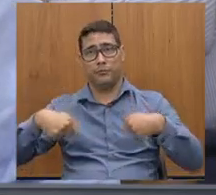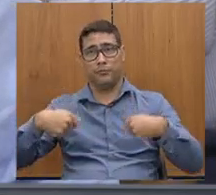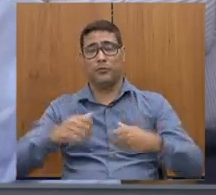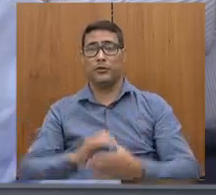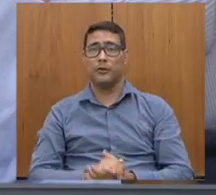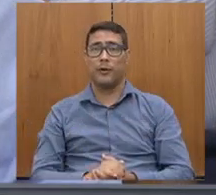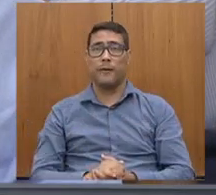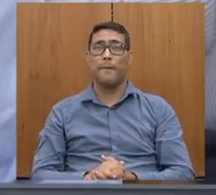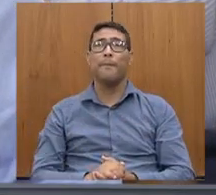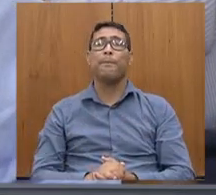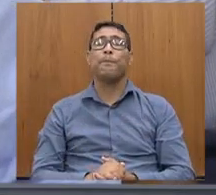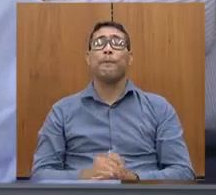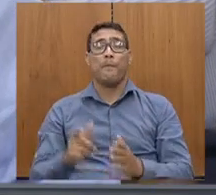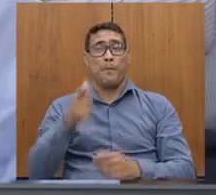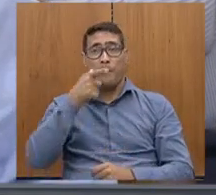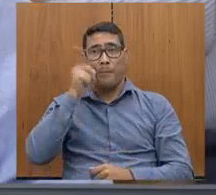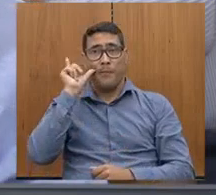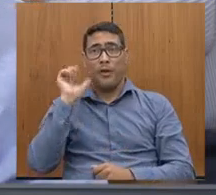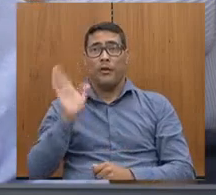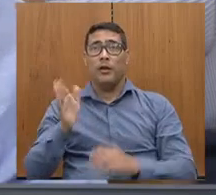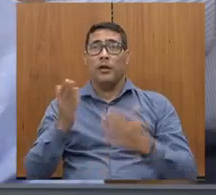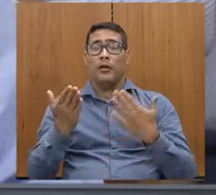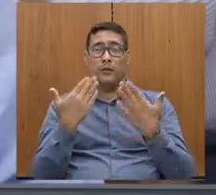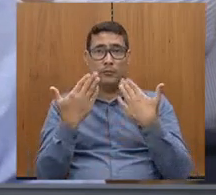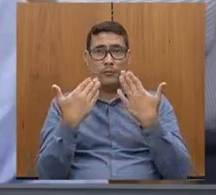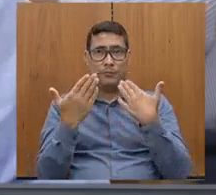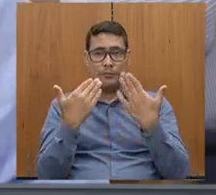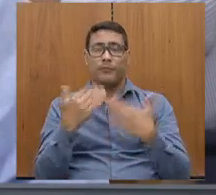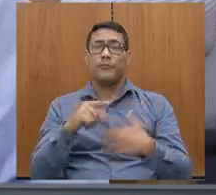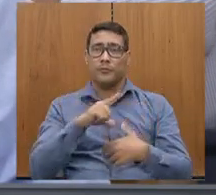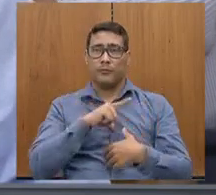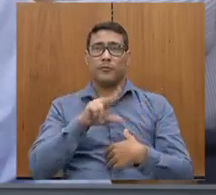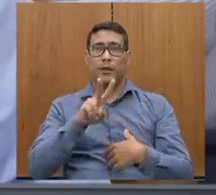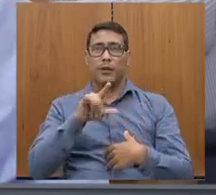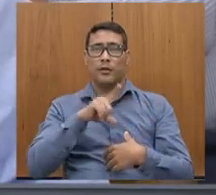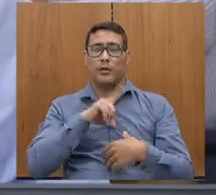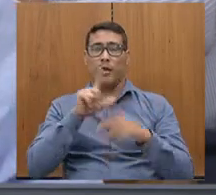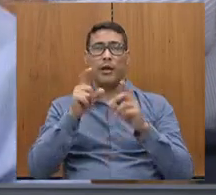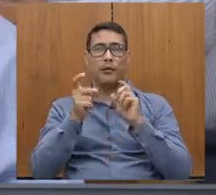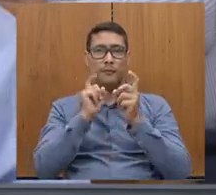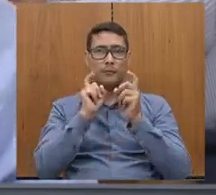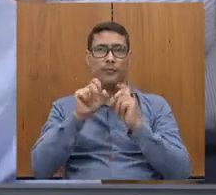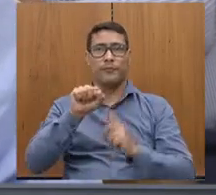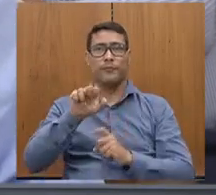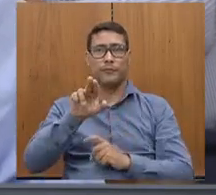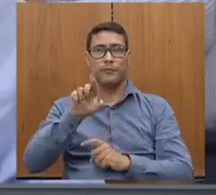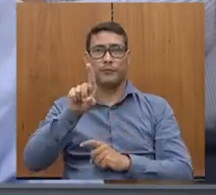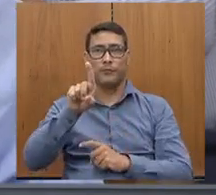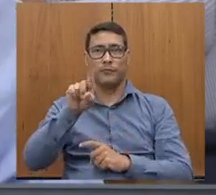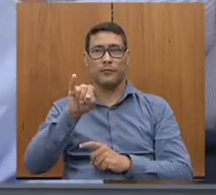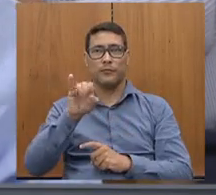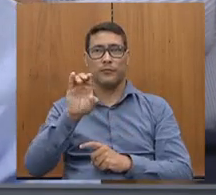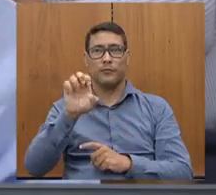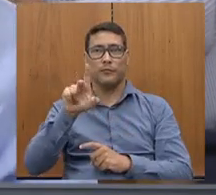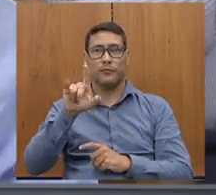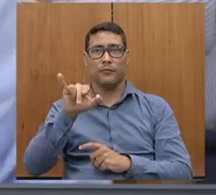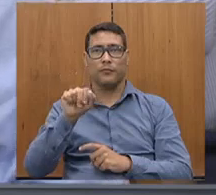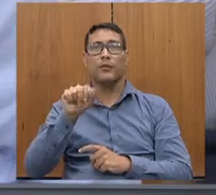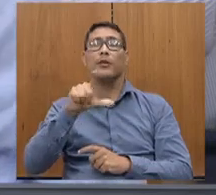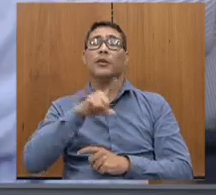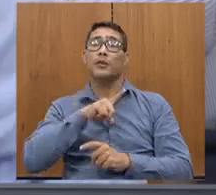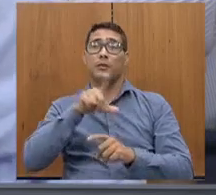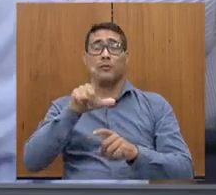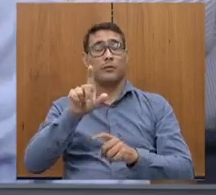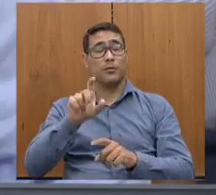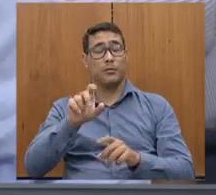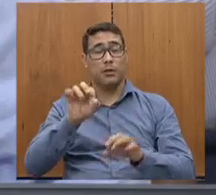Nós ontem já conversamos, vamos marcar essa audiência, o Guilherme está aí, Guilherme, já para organizar com assessoria